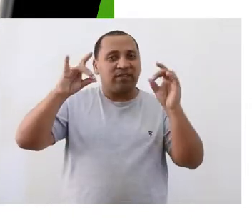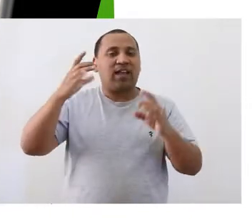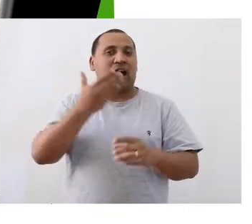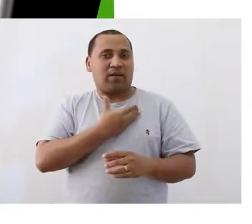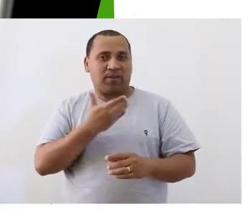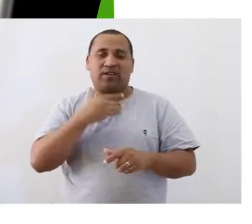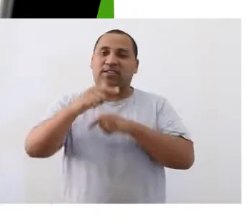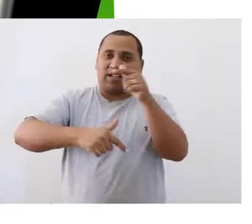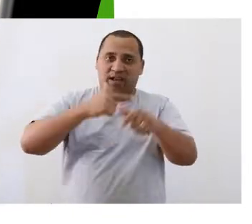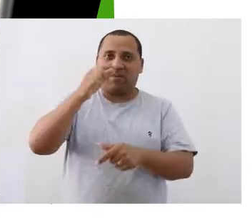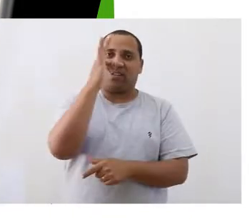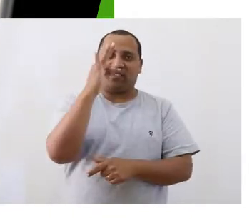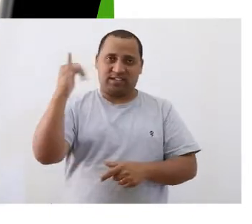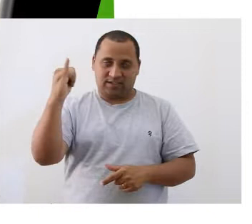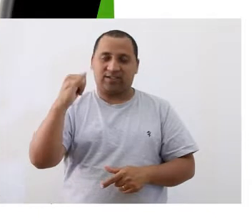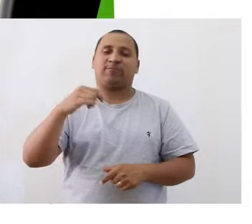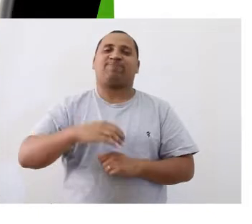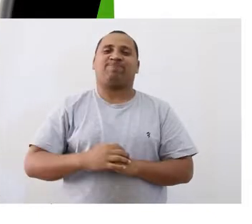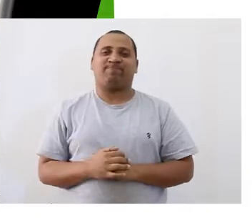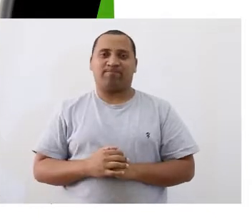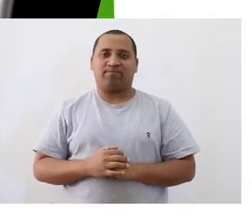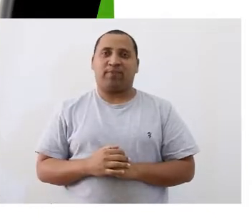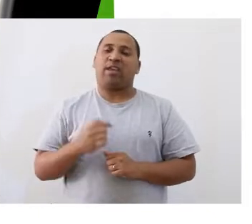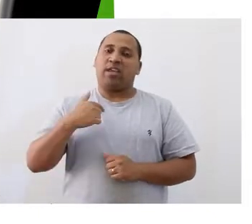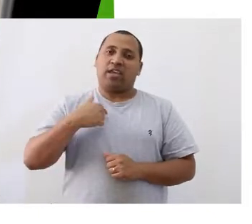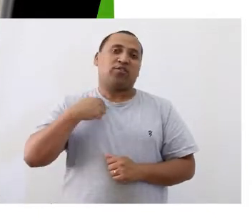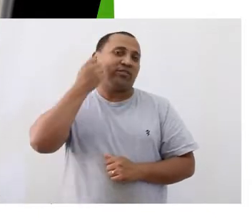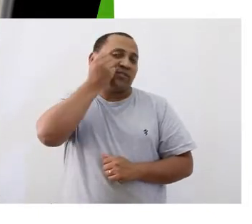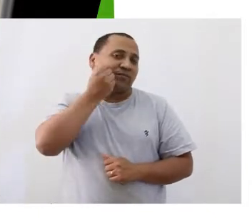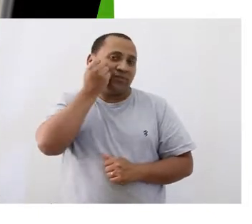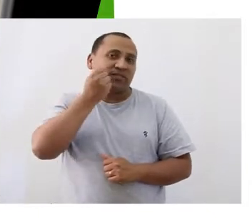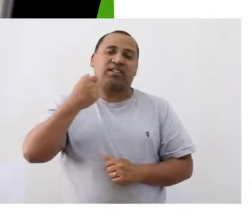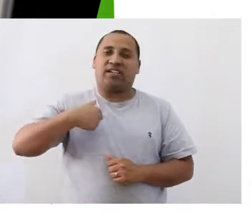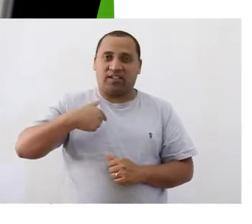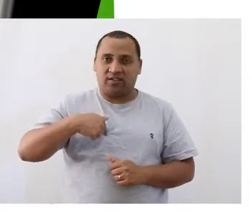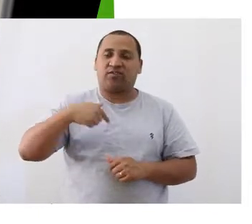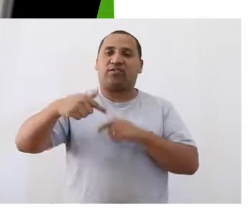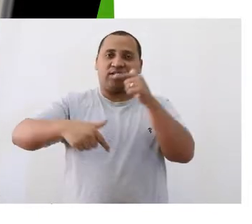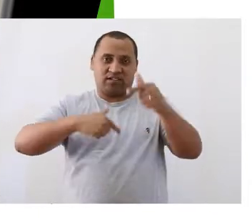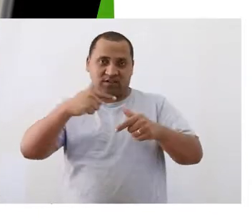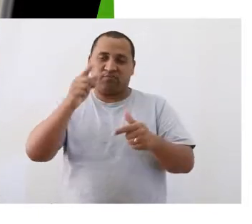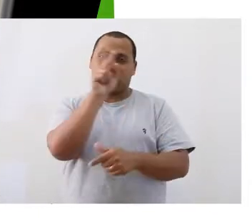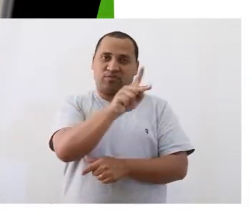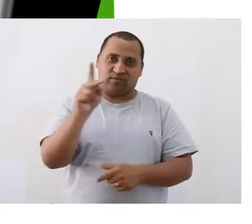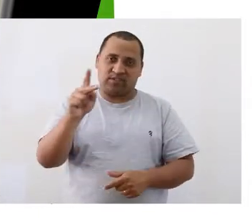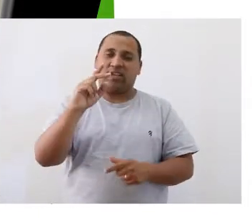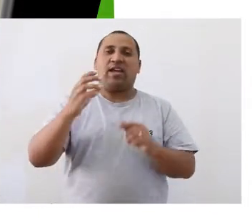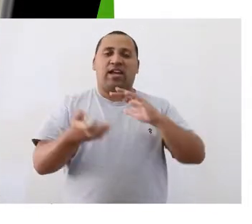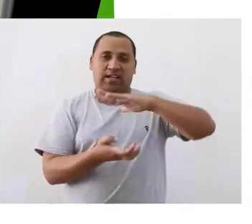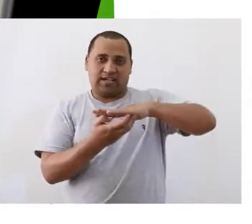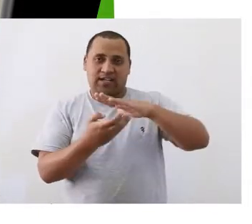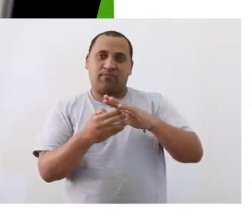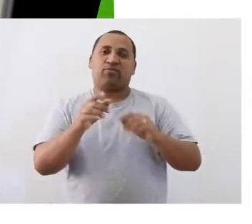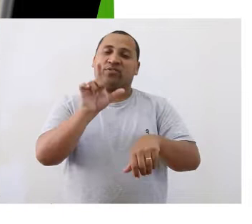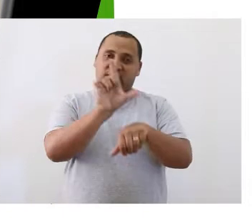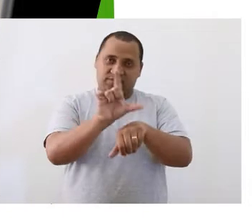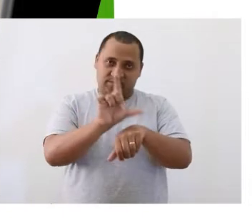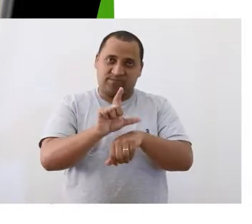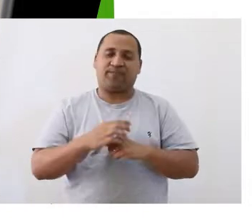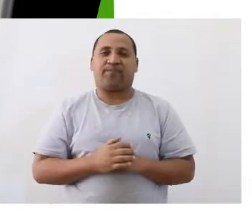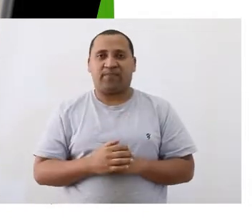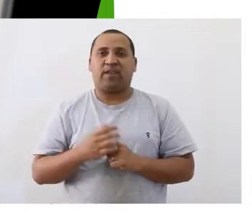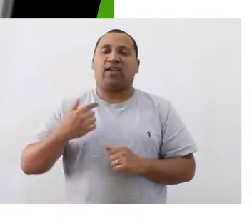em especial os meus colegas nerds, analistas da TI da Unipampa. Eu sou o Sebastião Ailton da Rosa Cerqueradão, sou professor do Campus Santa Ana de